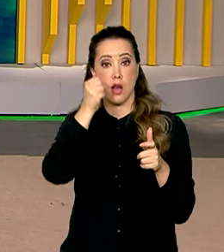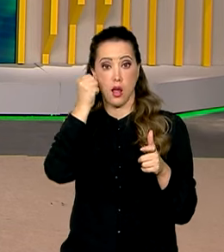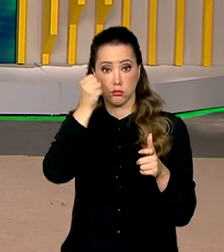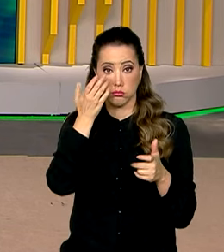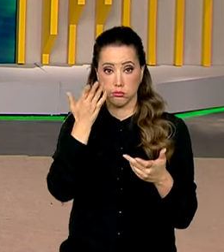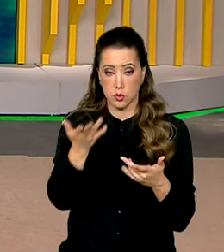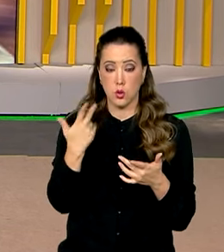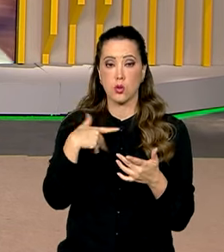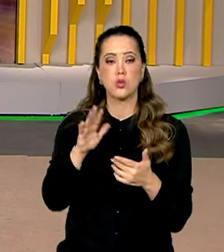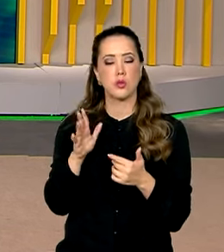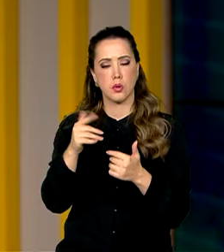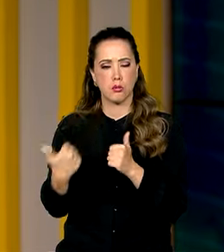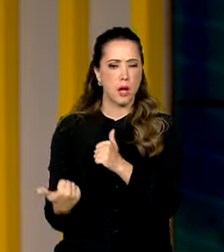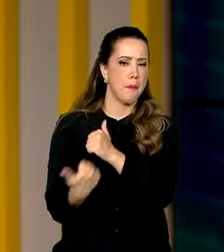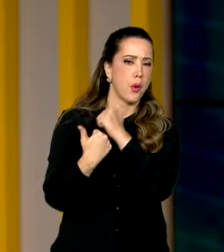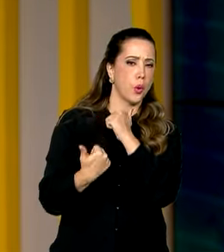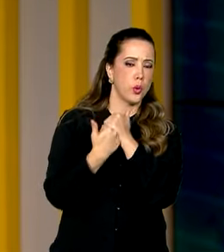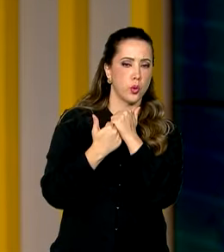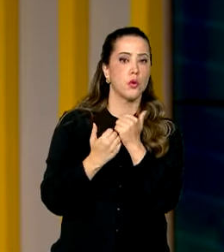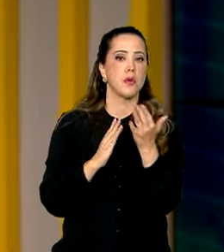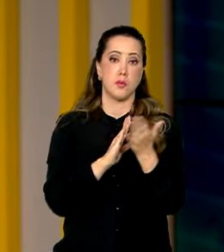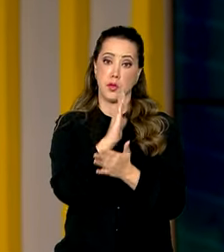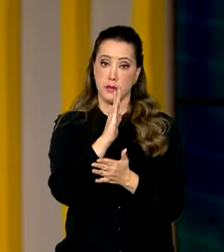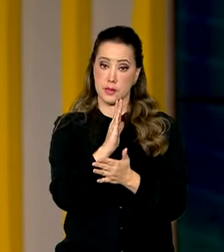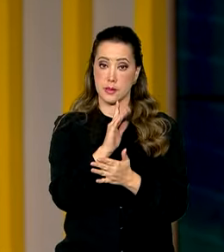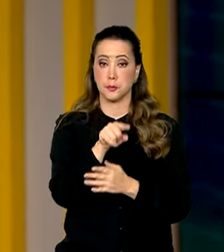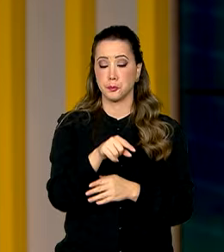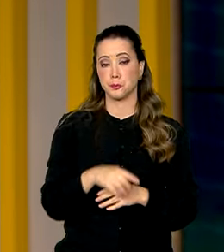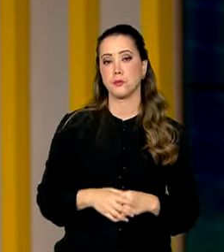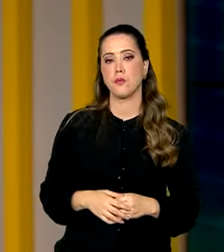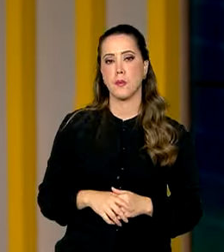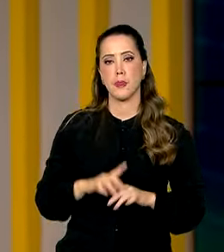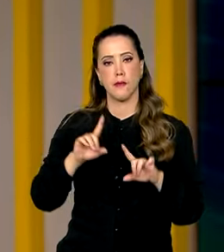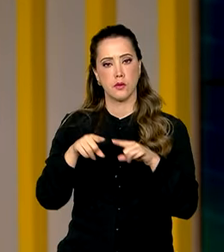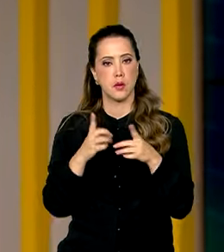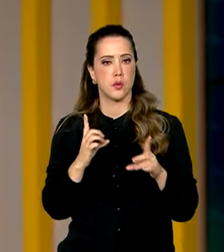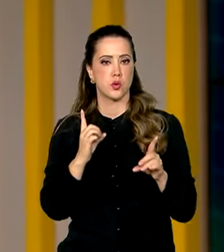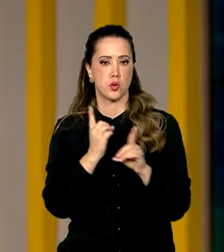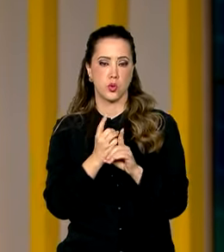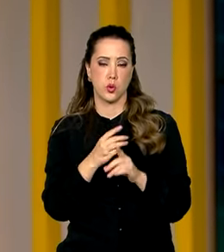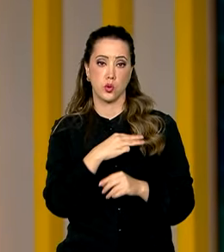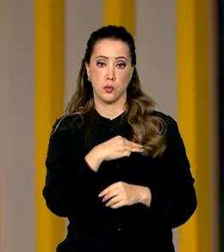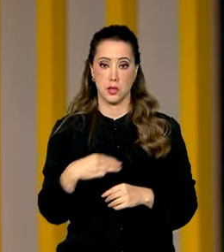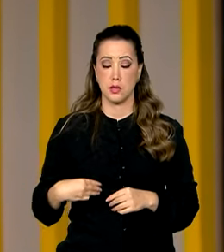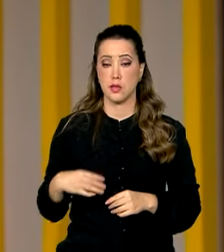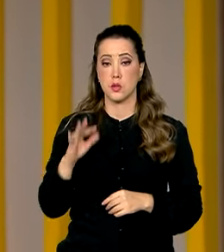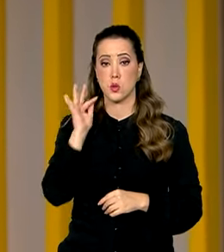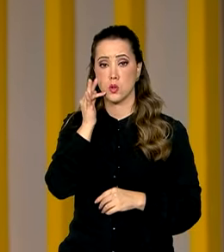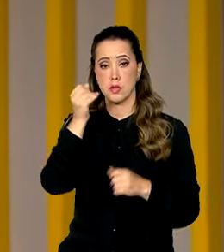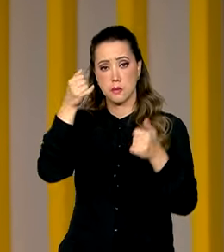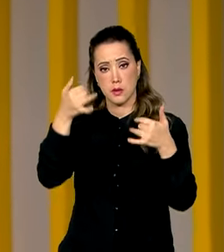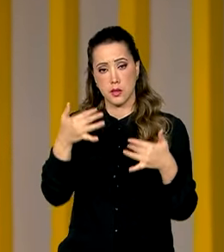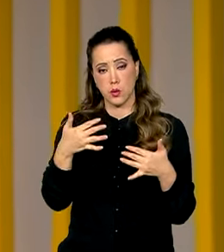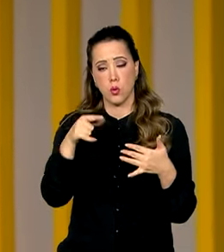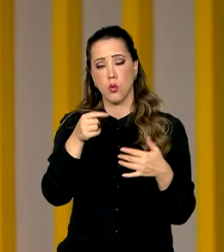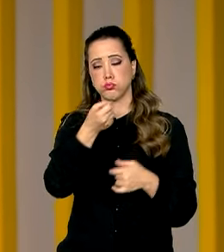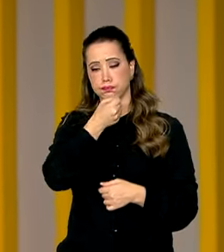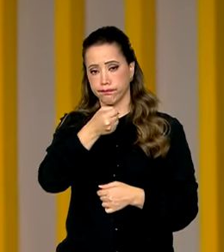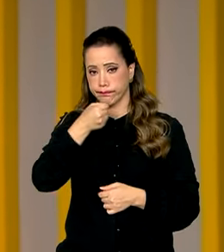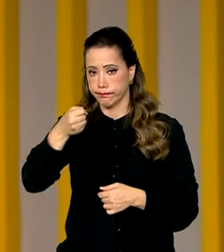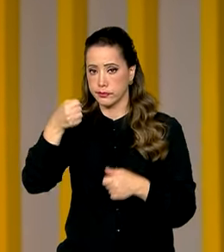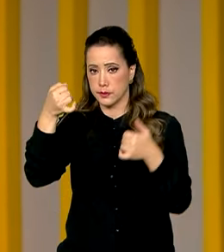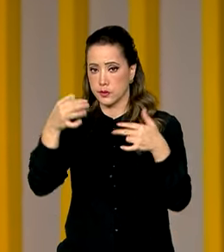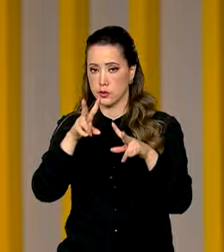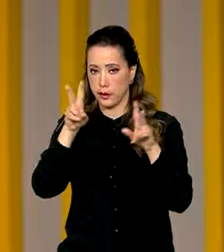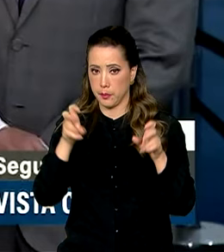assumir o cargo. Depois do encontro, o ministro da Justiça e Segurança Pública falou com a imprensa sobre